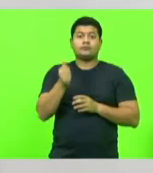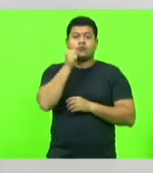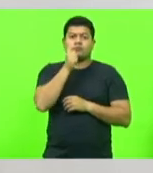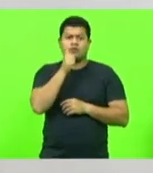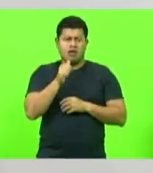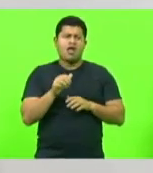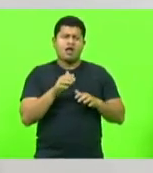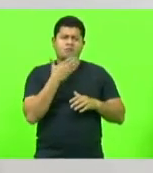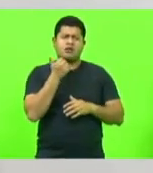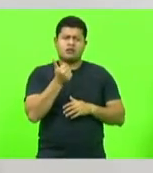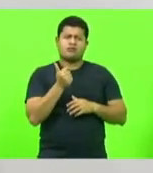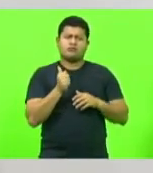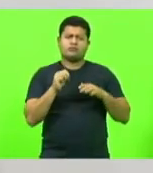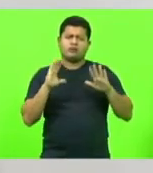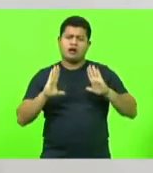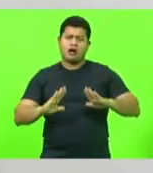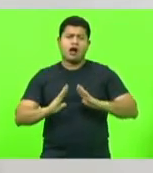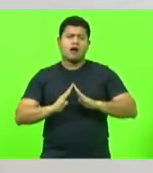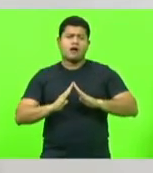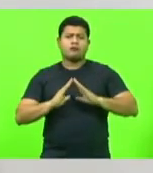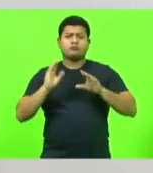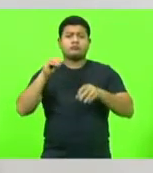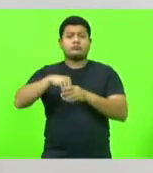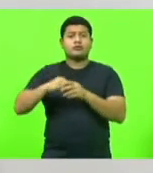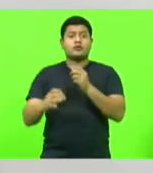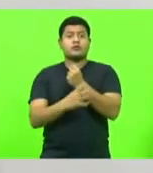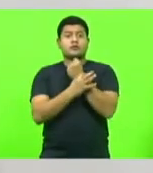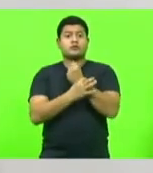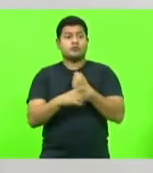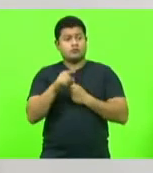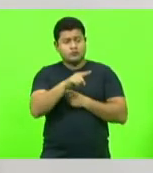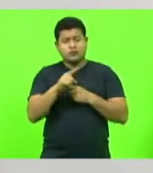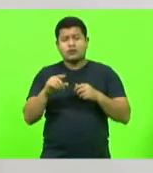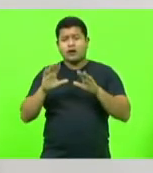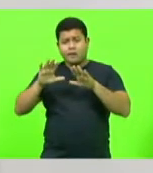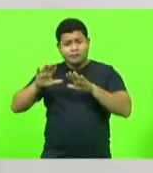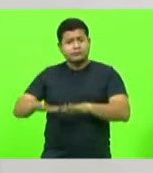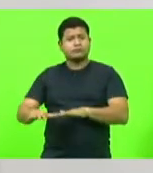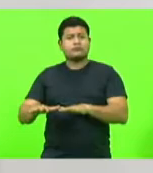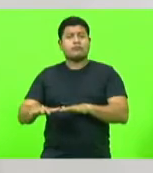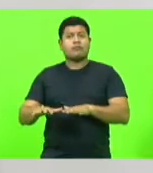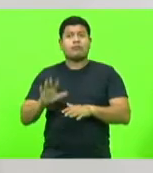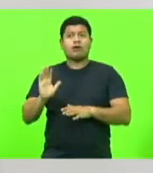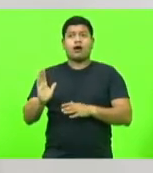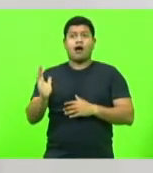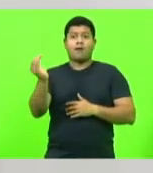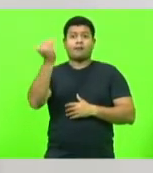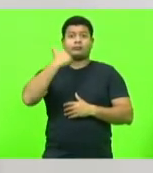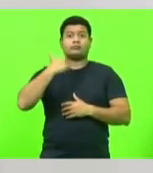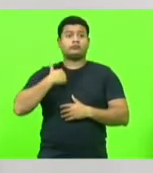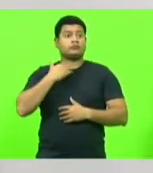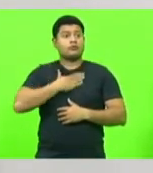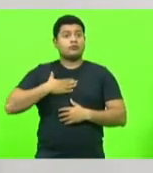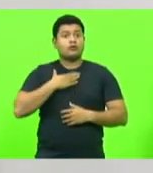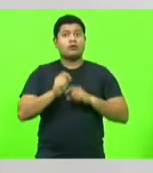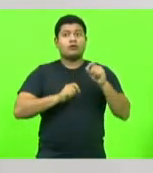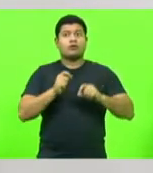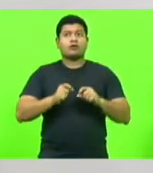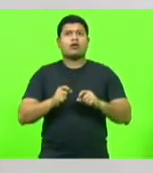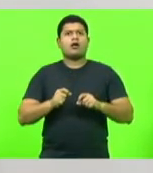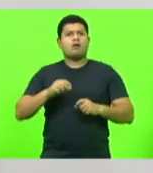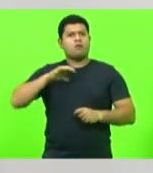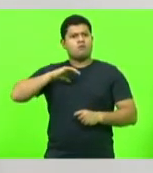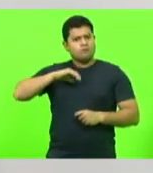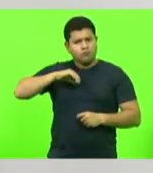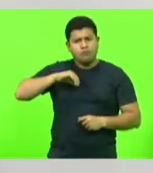fica marido, é melhor, é mais seguro que você fique aqui, mas no fundo, ela gostaria que você se comportasse como um